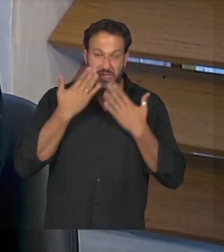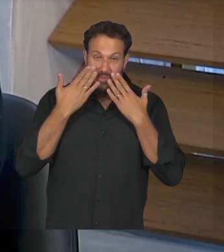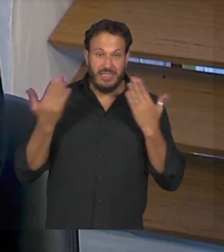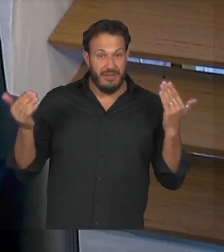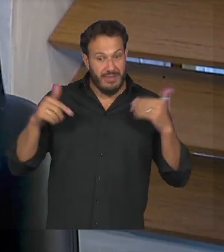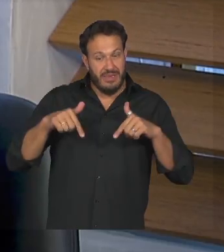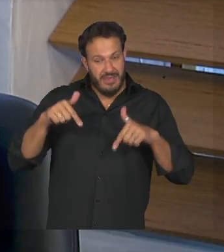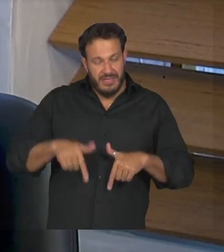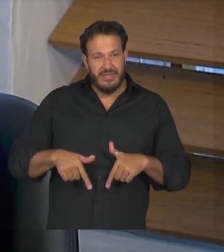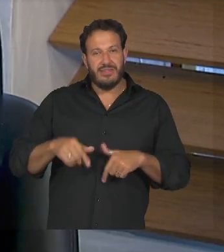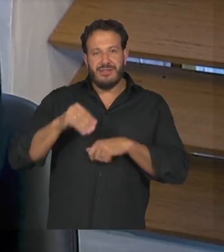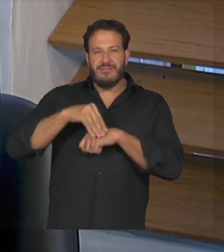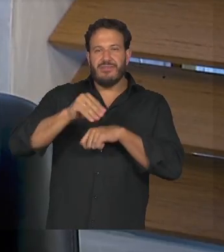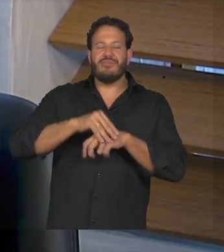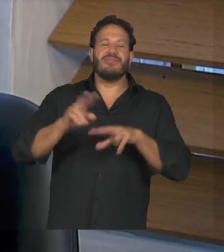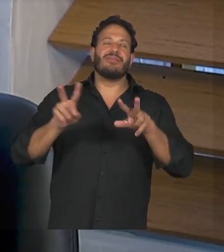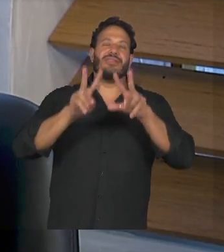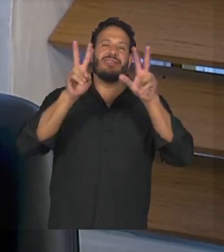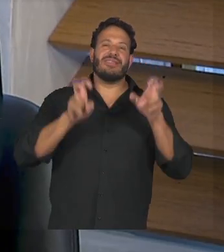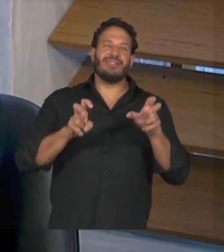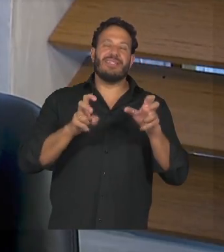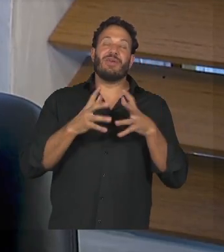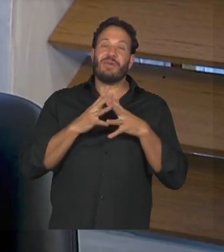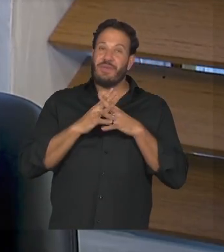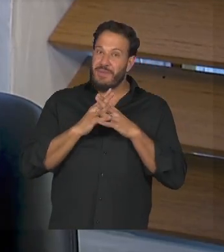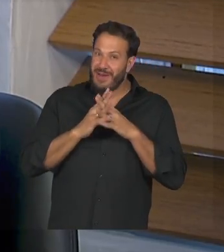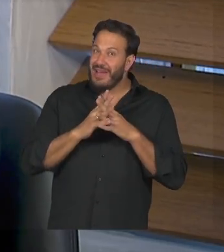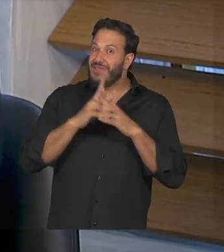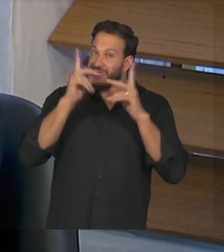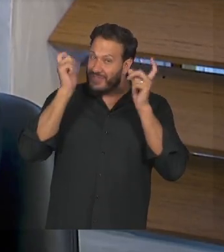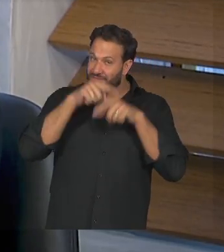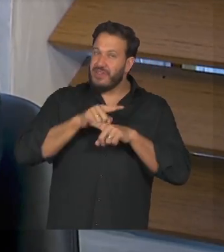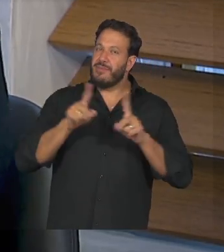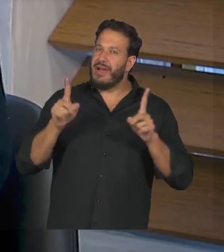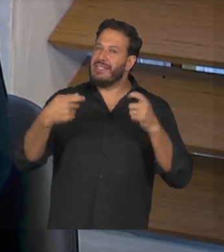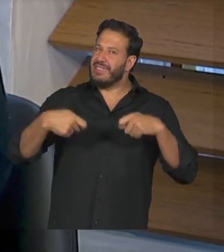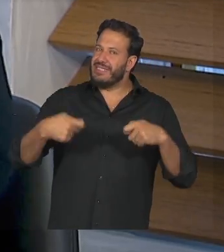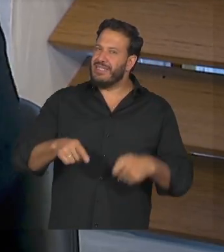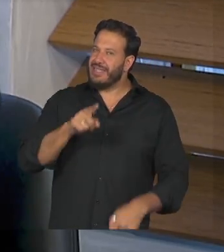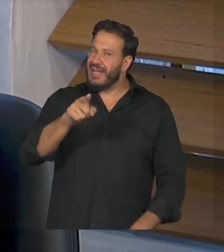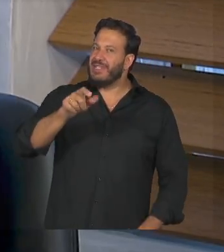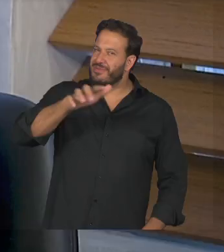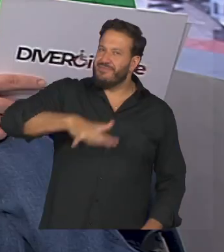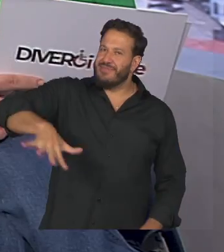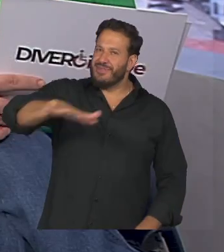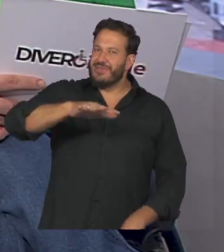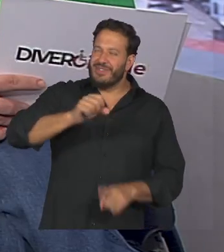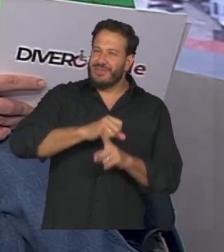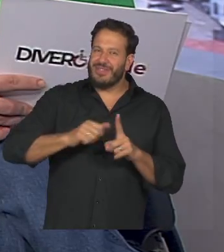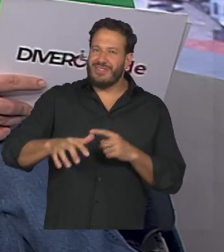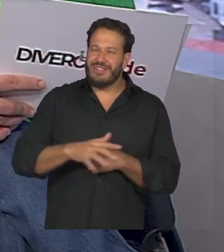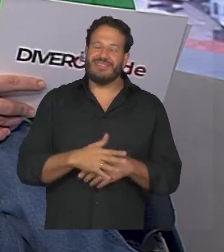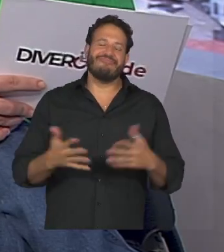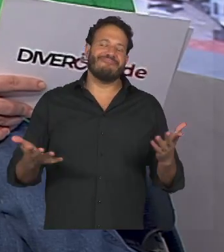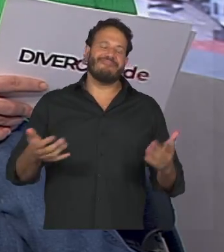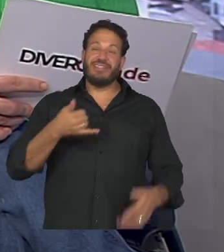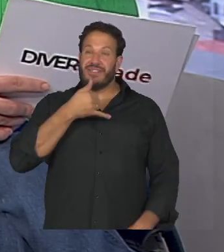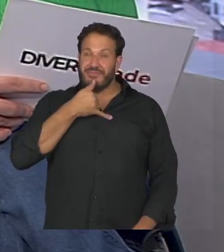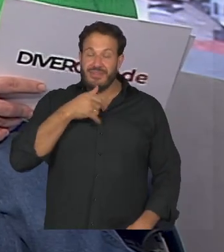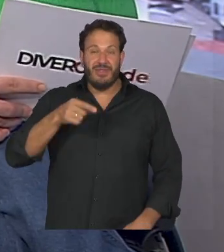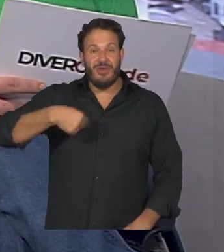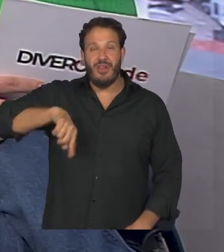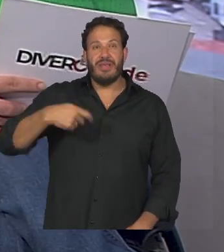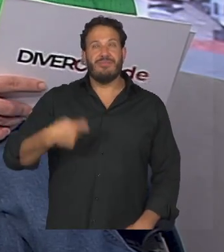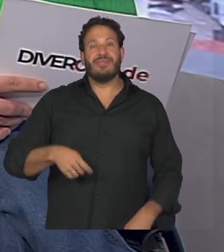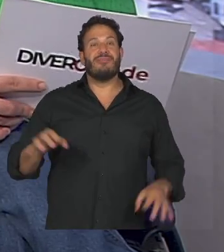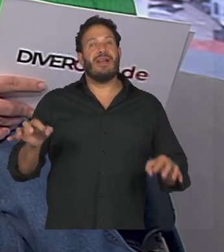e falar desse tema tão complexo e tão necessário para a sociedade infelizmente precisamos